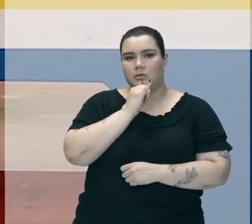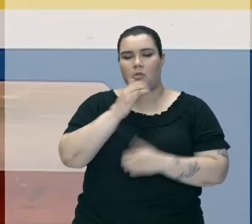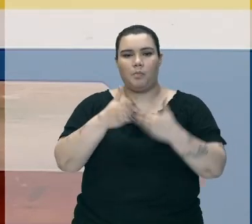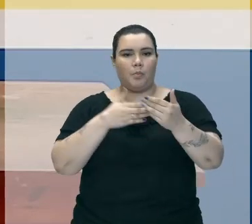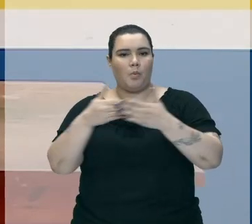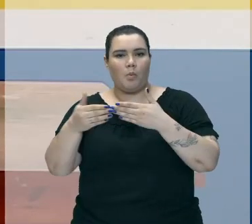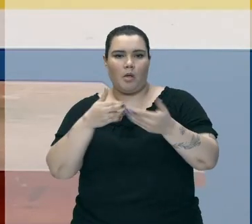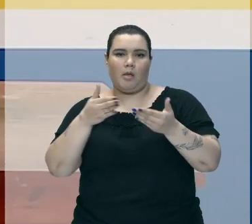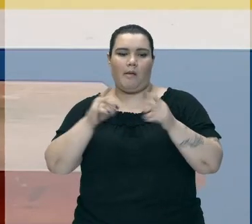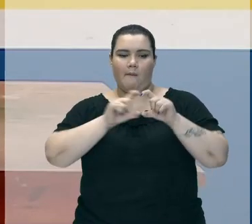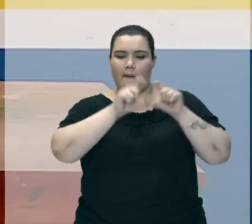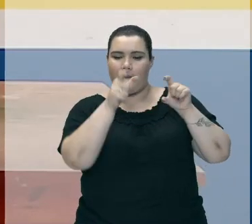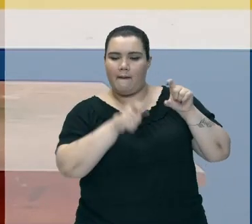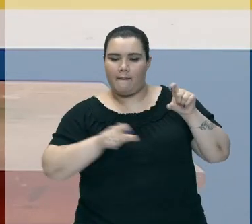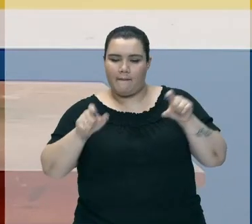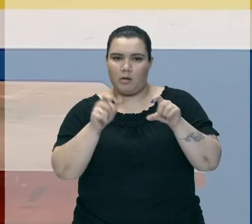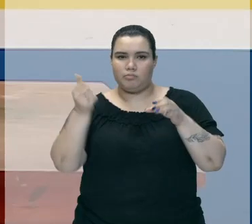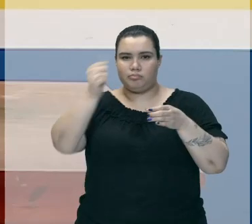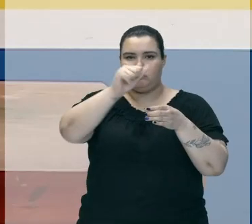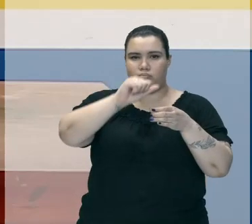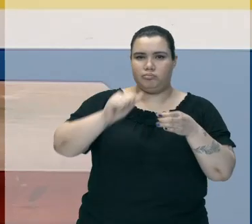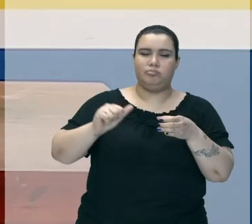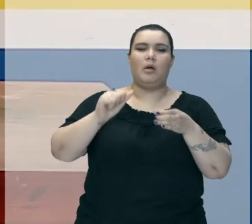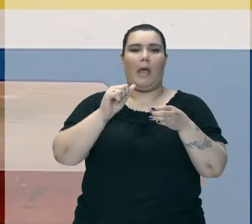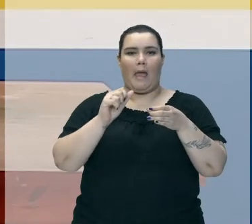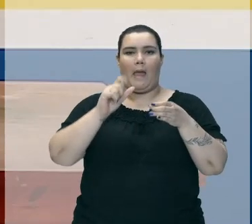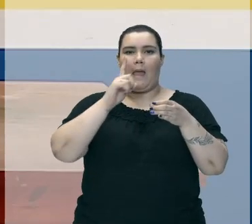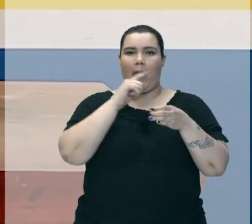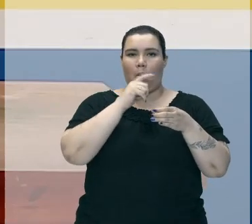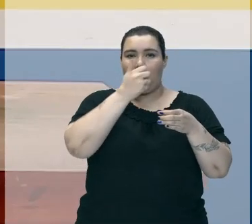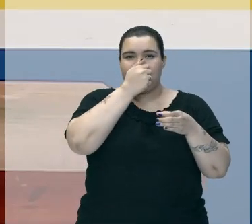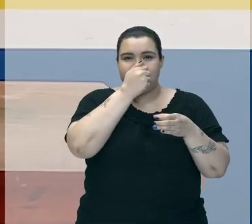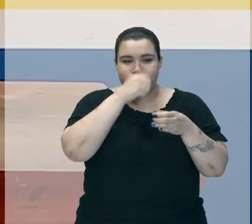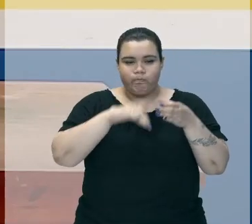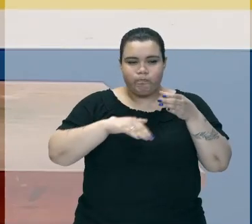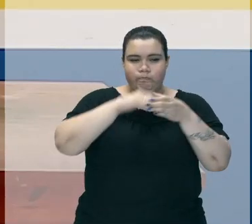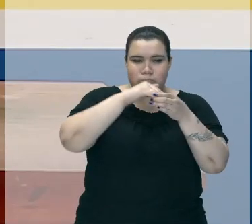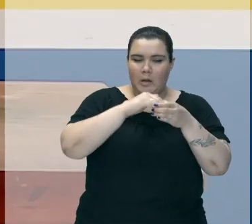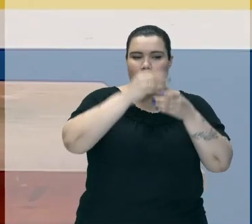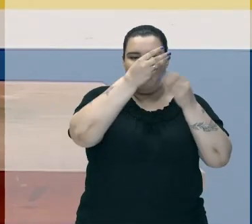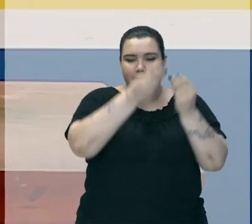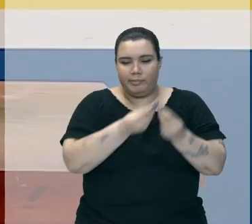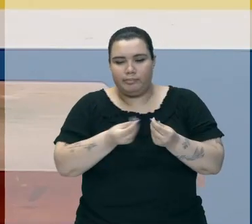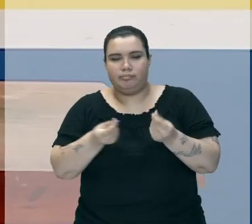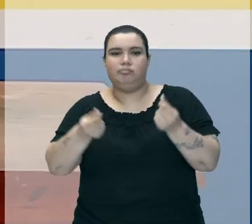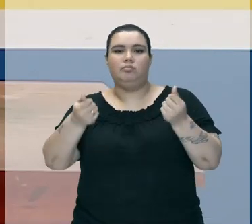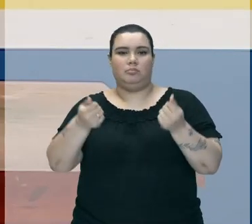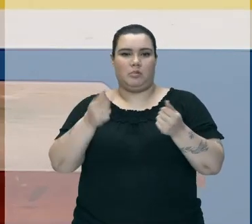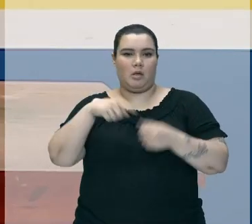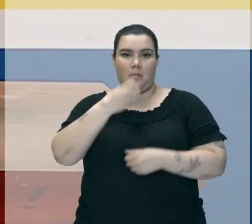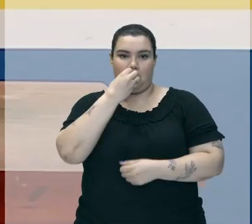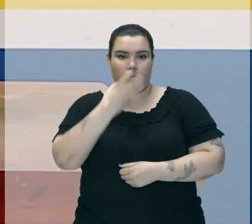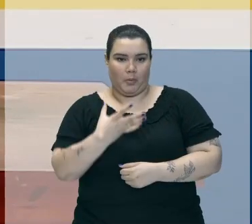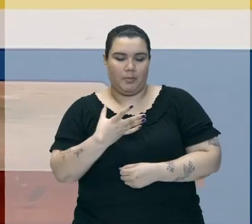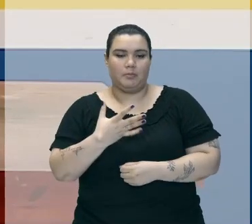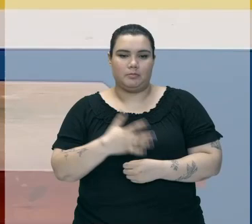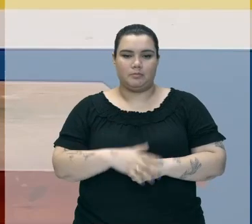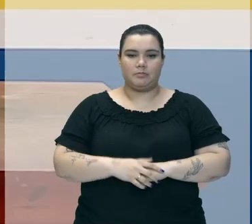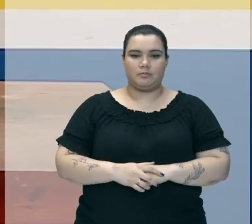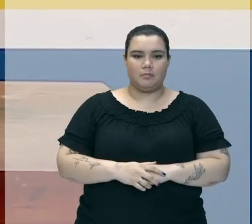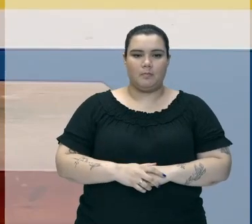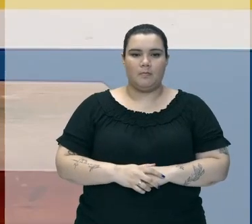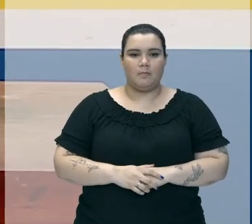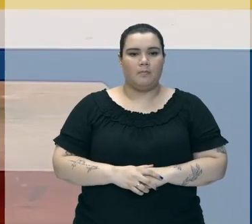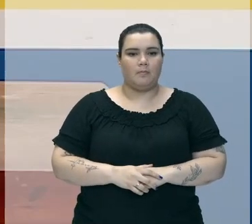Qualquer Coisa Que Você For Utilizar Pode Ser Pia Pode Ser Vaso Então É Um Ótimo Desentupidor Então